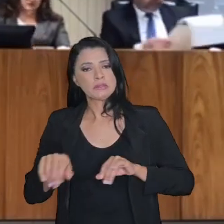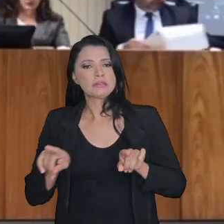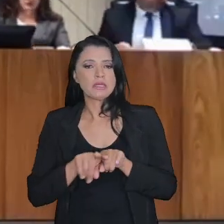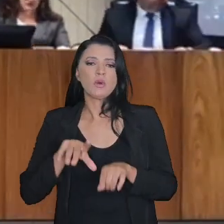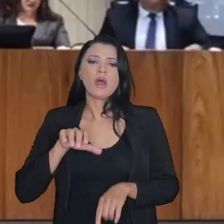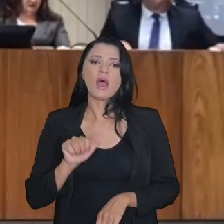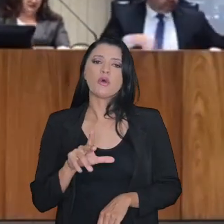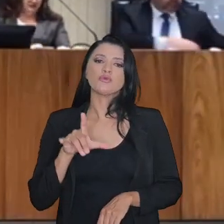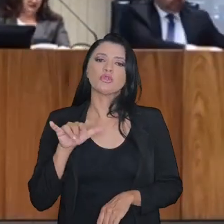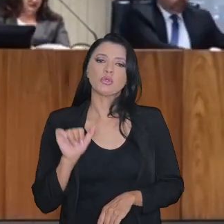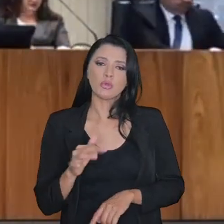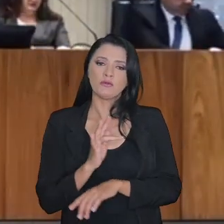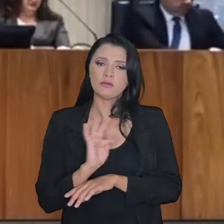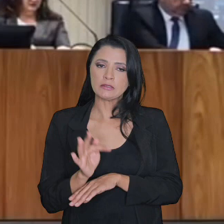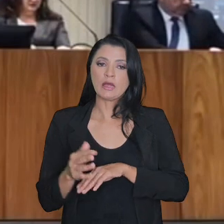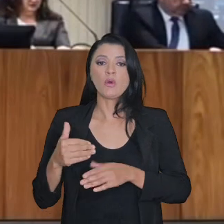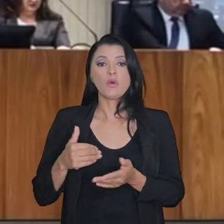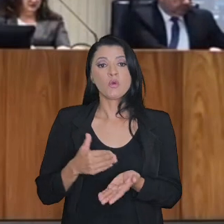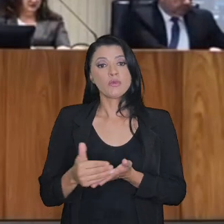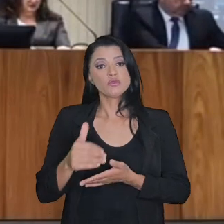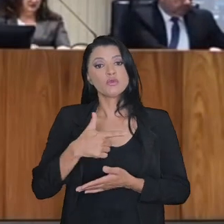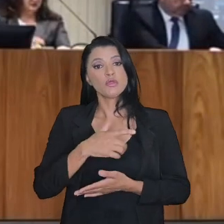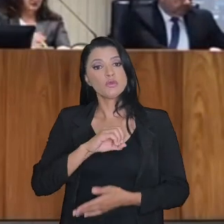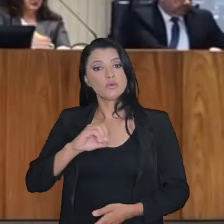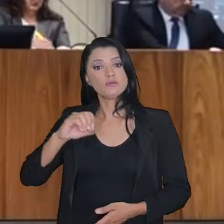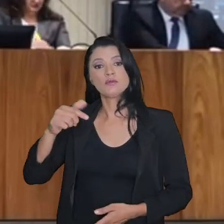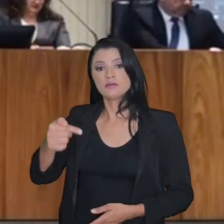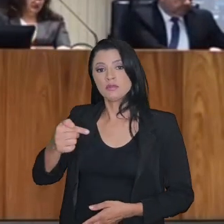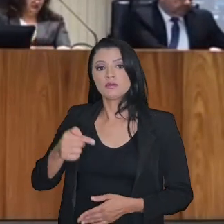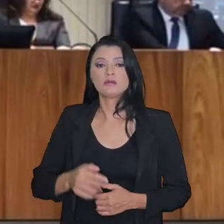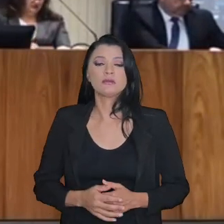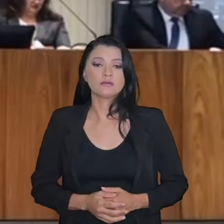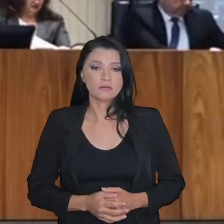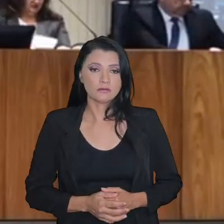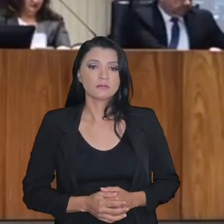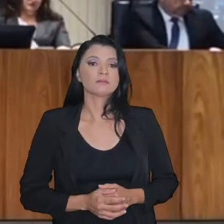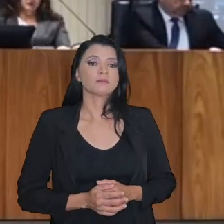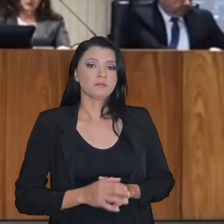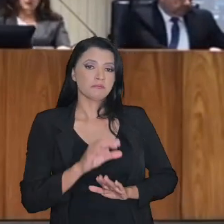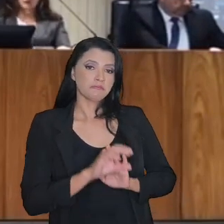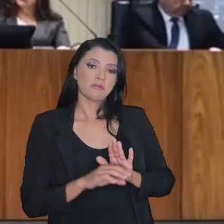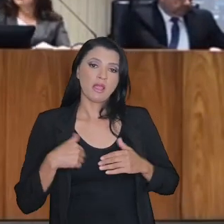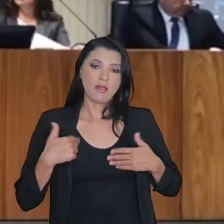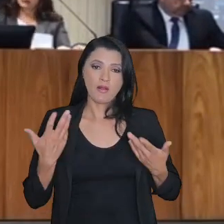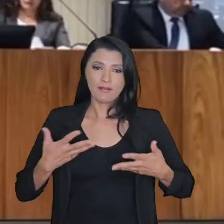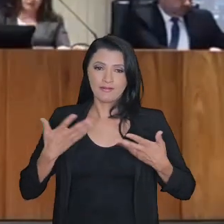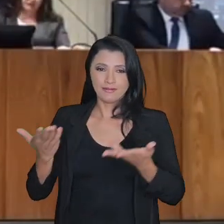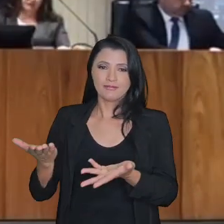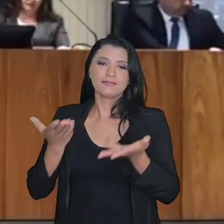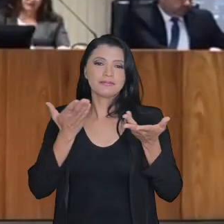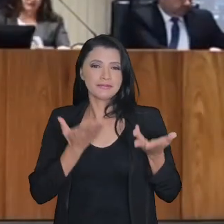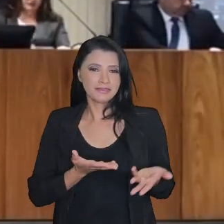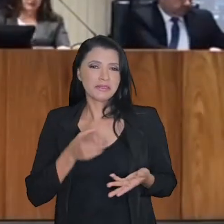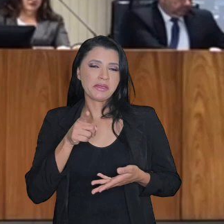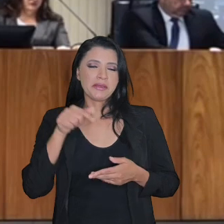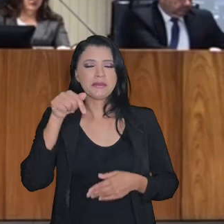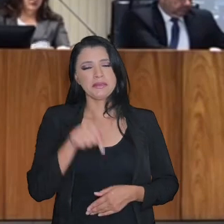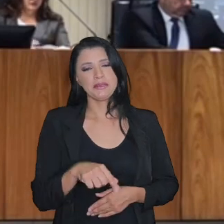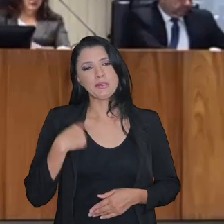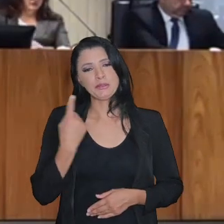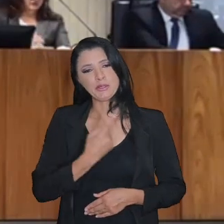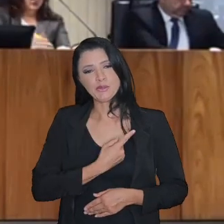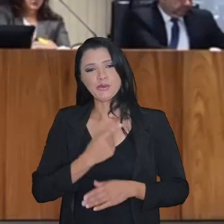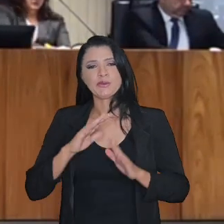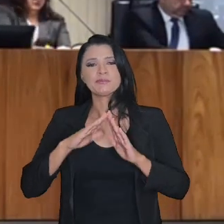2007. Então, com muita alegria, doutor Sandro, que o recebemos aqui na nossa escola para este